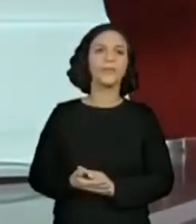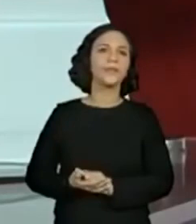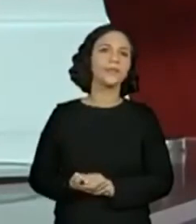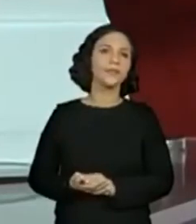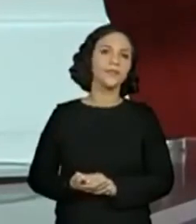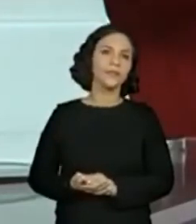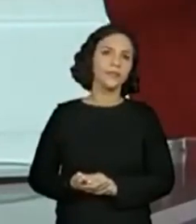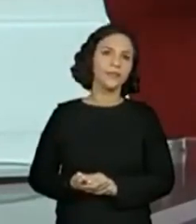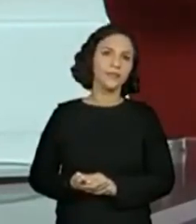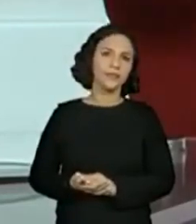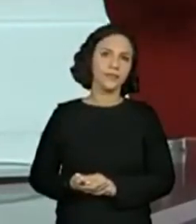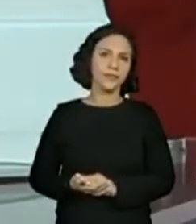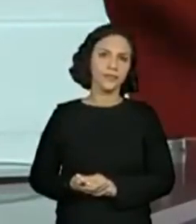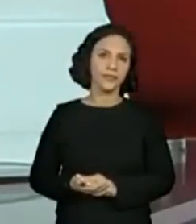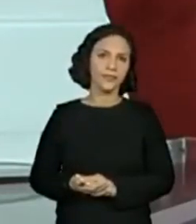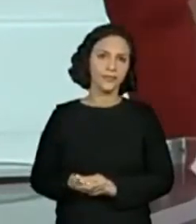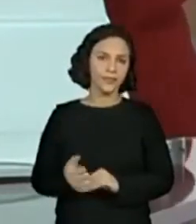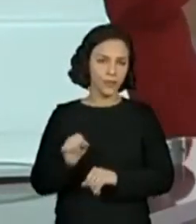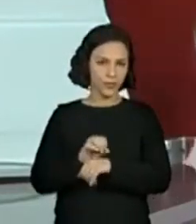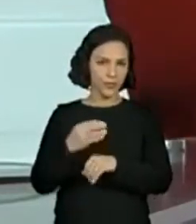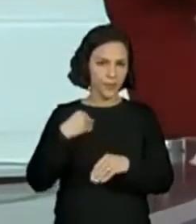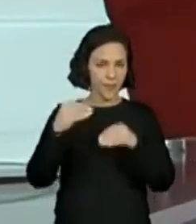Já vou contar de um em um.